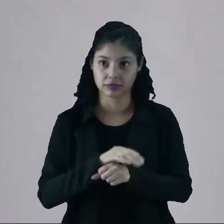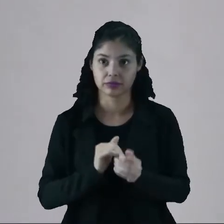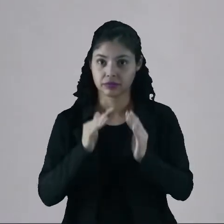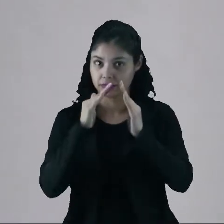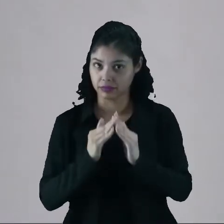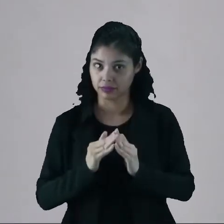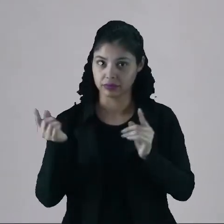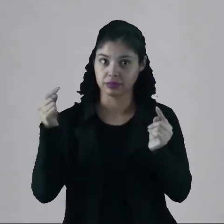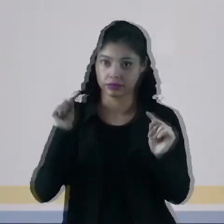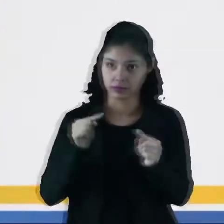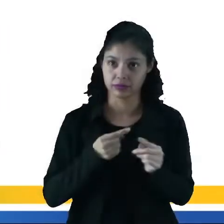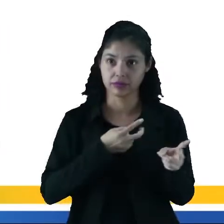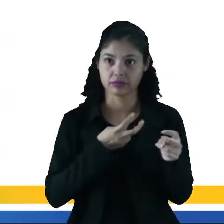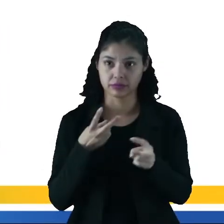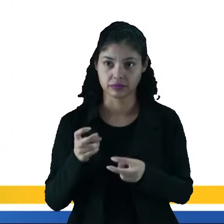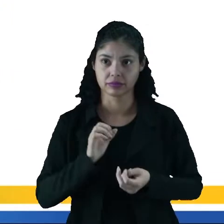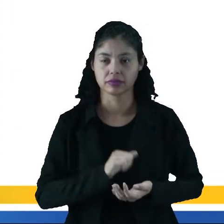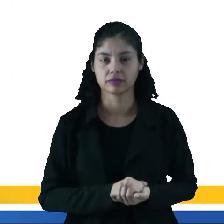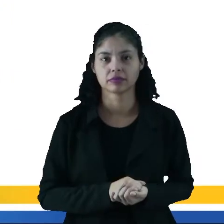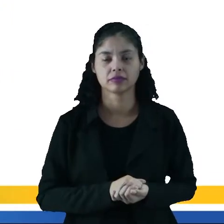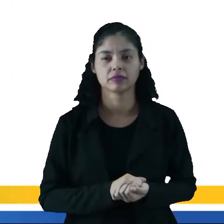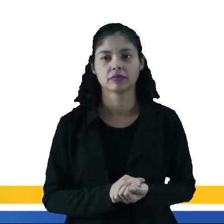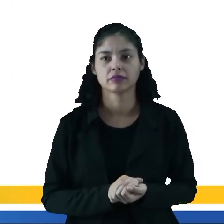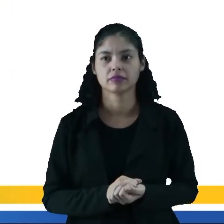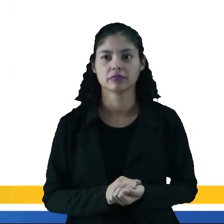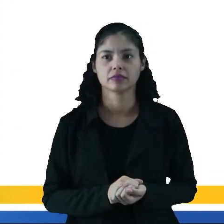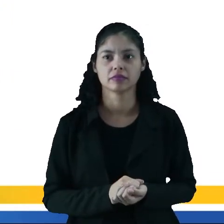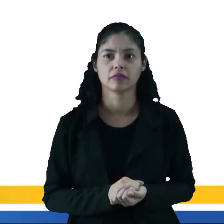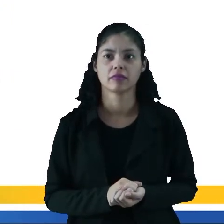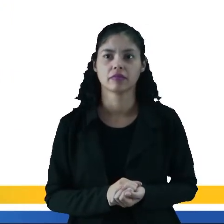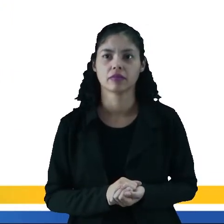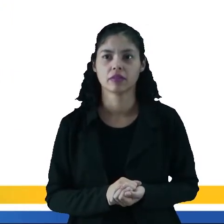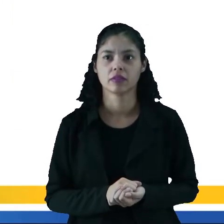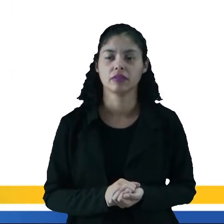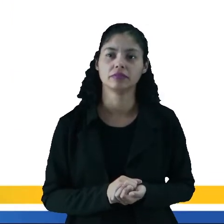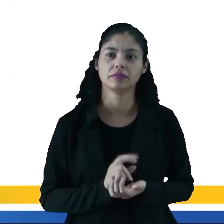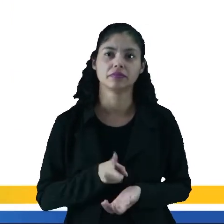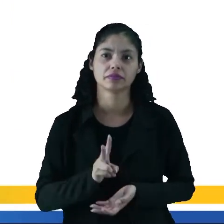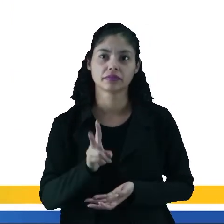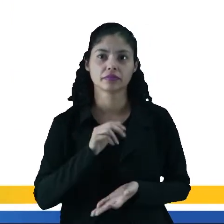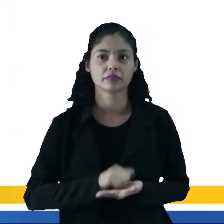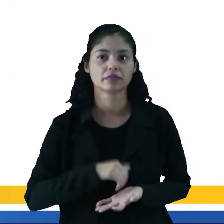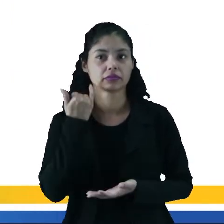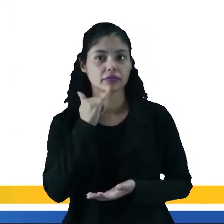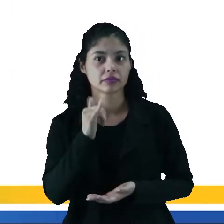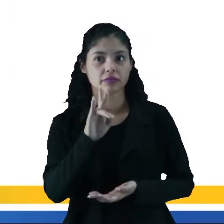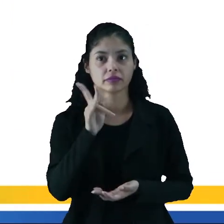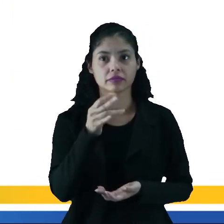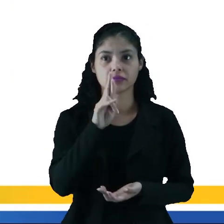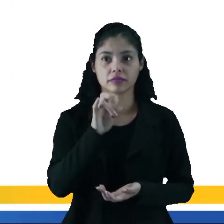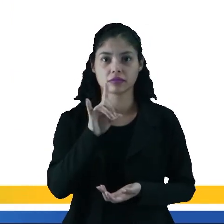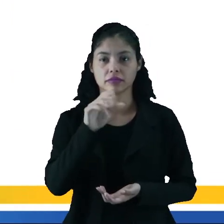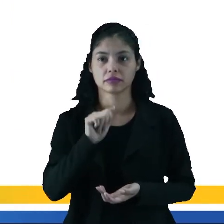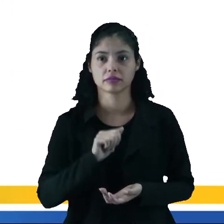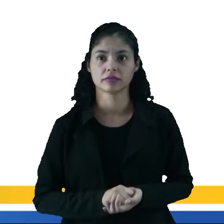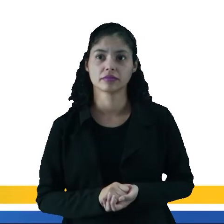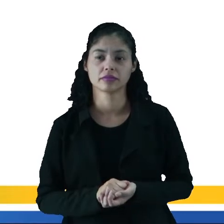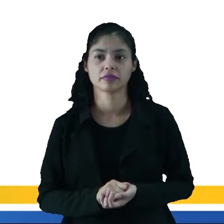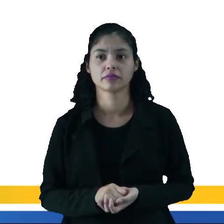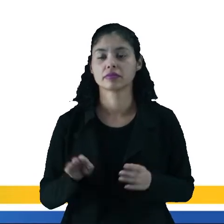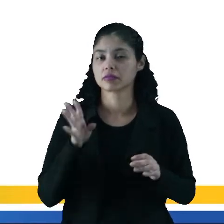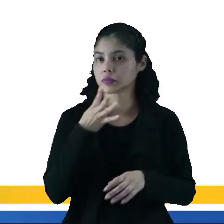mora próximo delas, vai perceber com nitidez isso aí. Na sequência nós temos a energia hídrica,